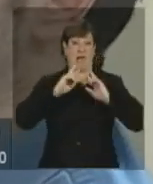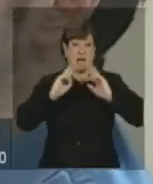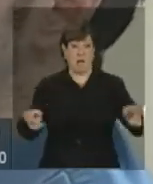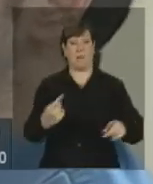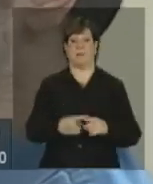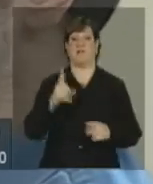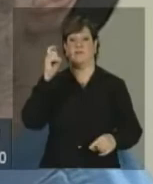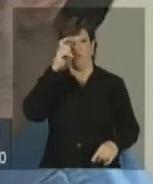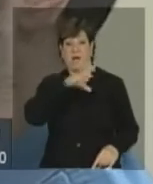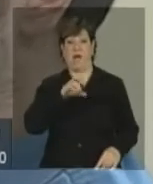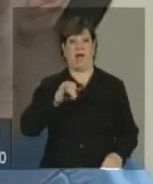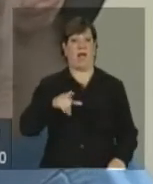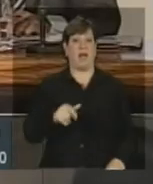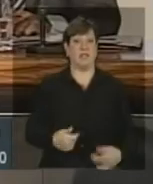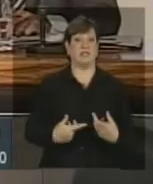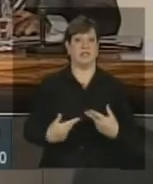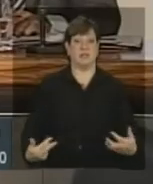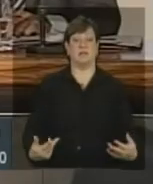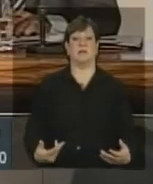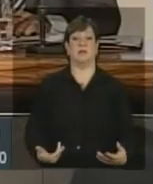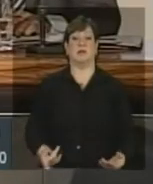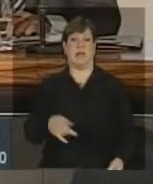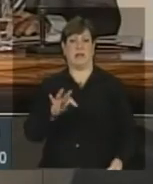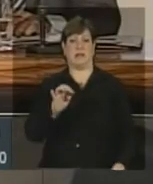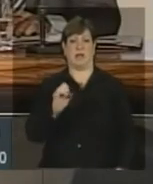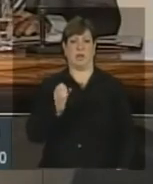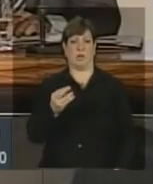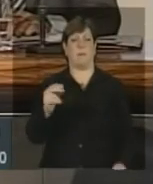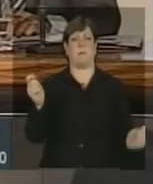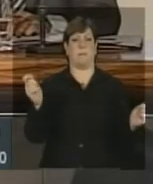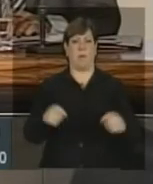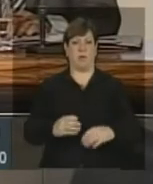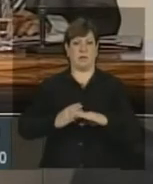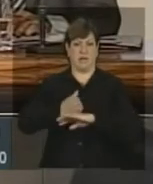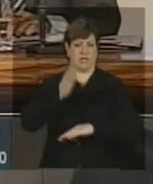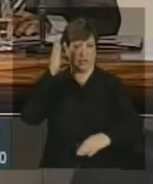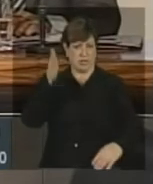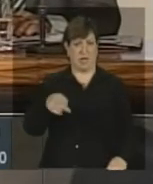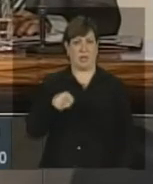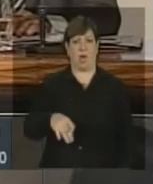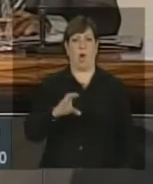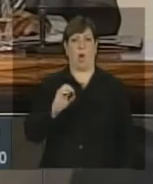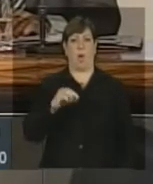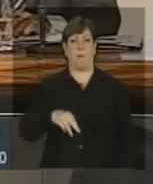caixa e o Tesouro pode entrar direto nessas compensações, tem alguma